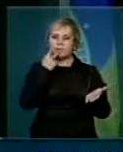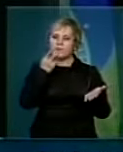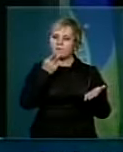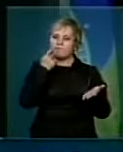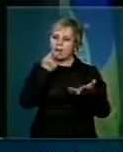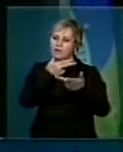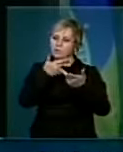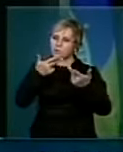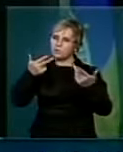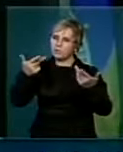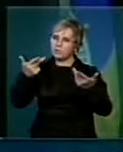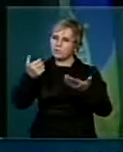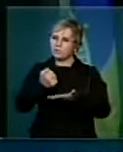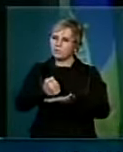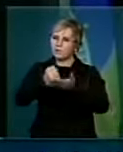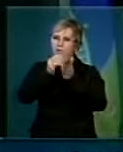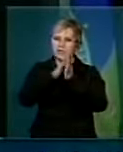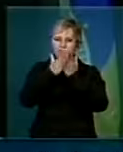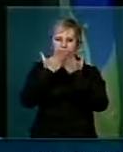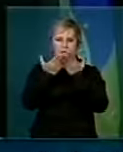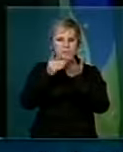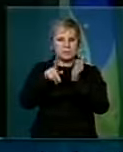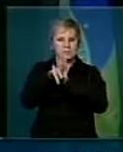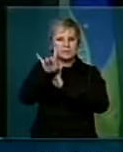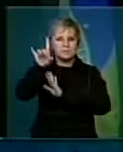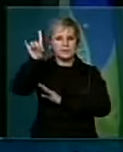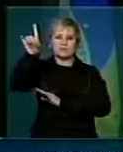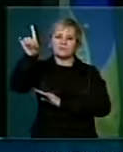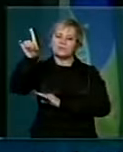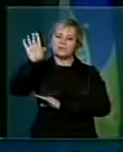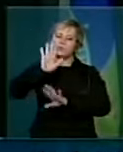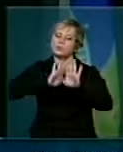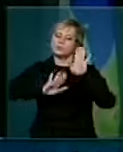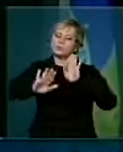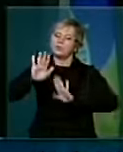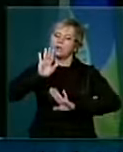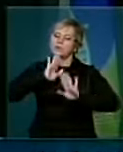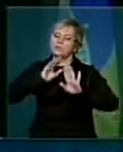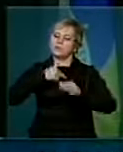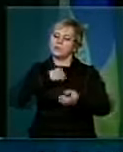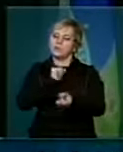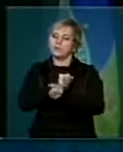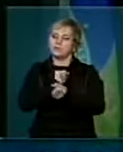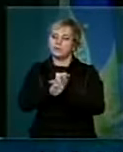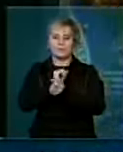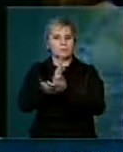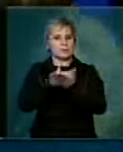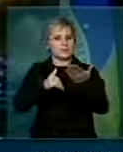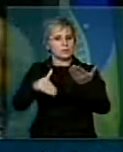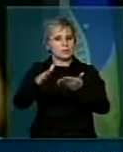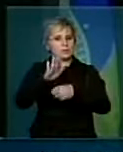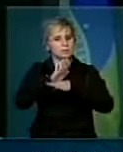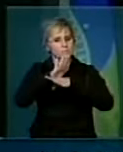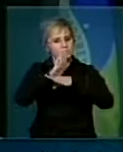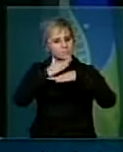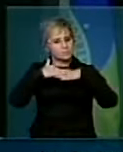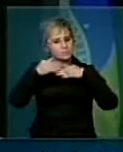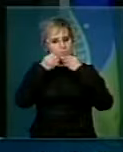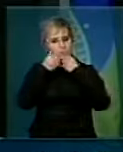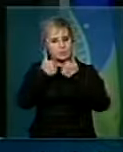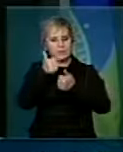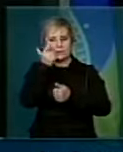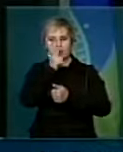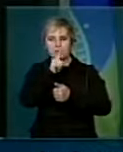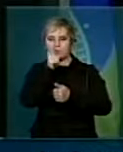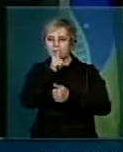calcadas na Bíblia Sagrada. Eu agradeço a todos e espero o máximo de generosidade, para que a gente possa construir